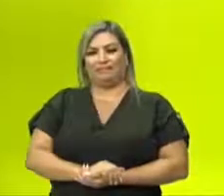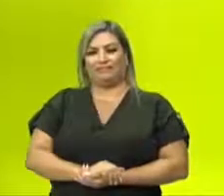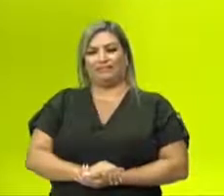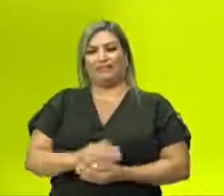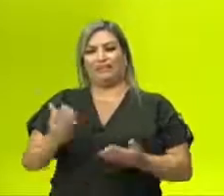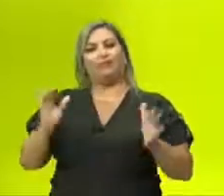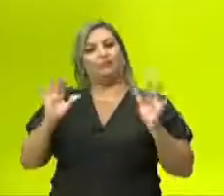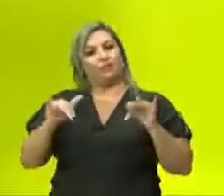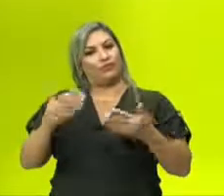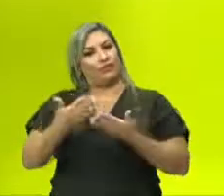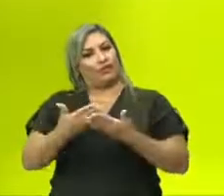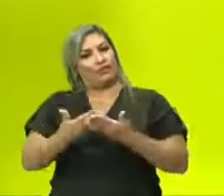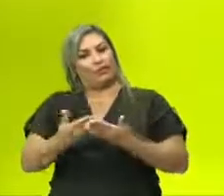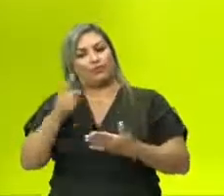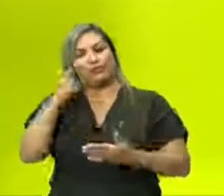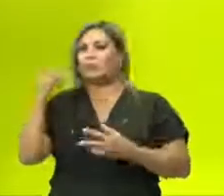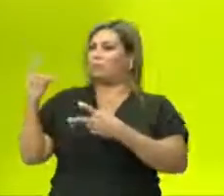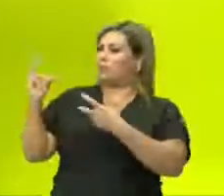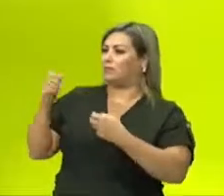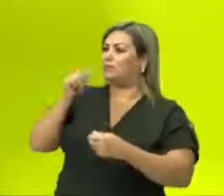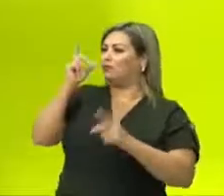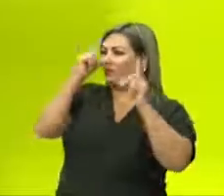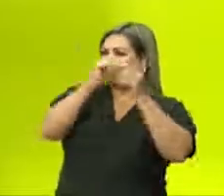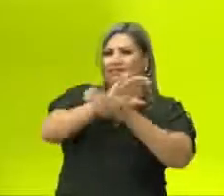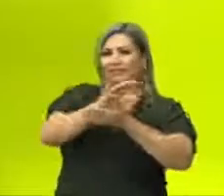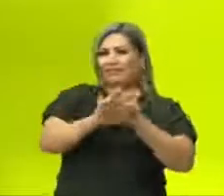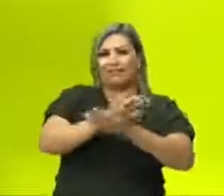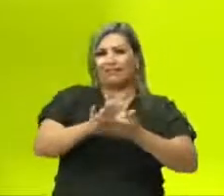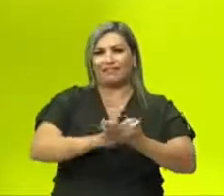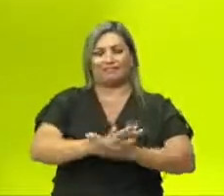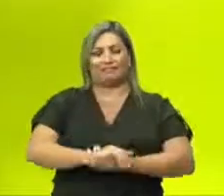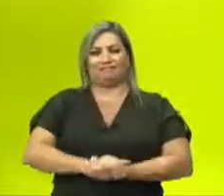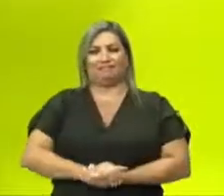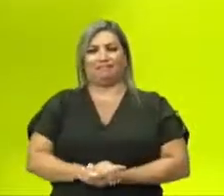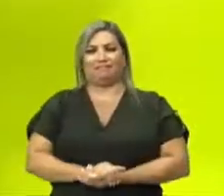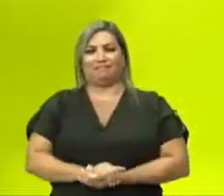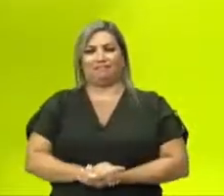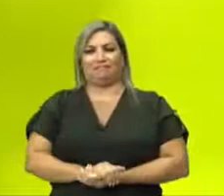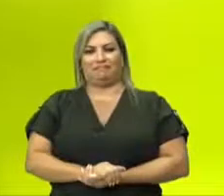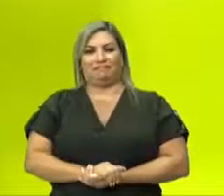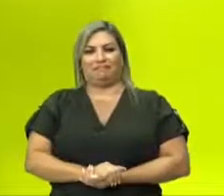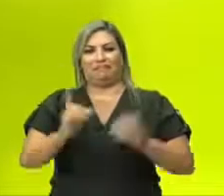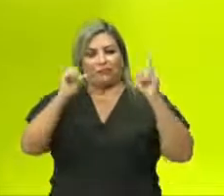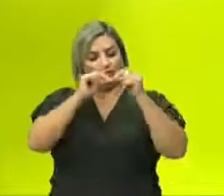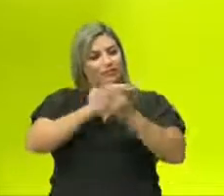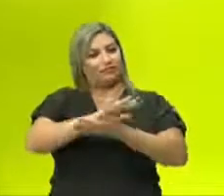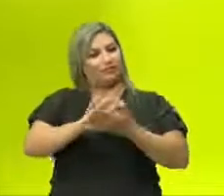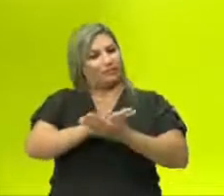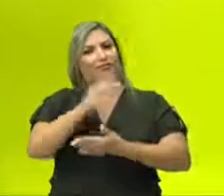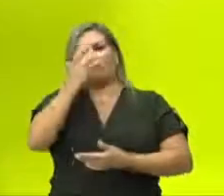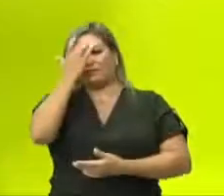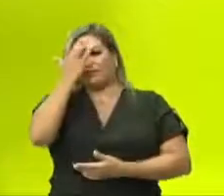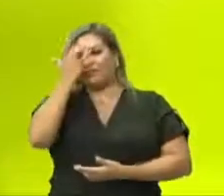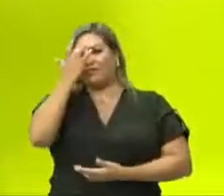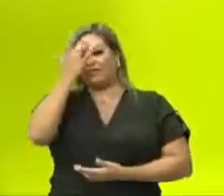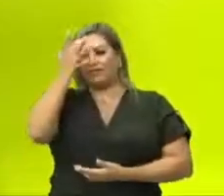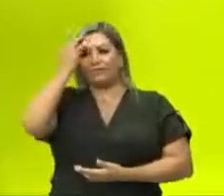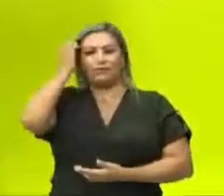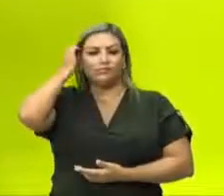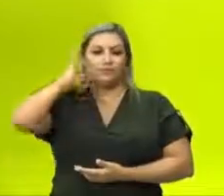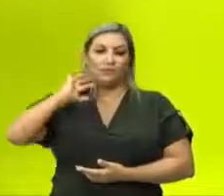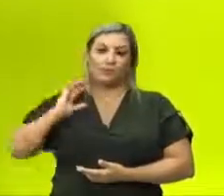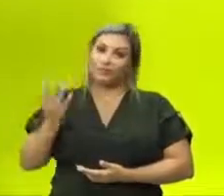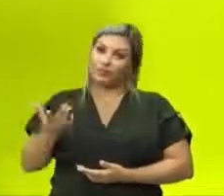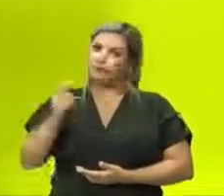Ao final da nossa aula. E você viu que não tem dificuldade nenhum, né? Não tem dificuldade nenhum. É fácil, não é? Gente,